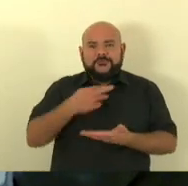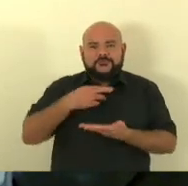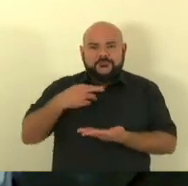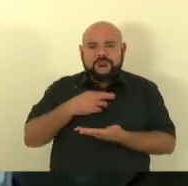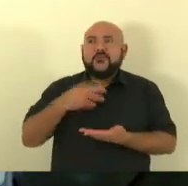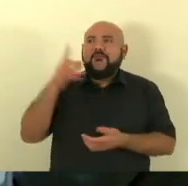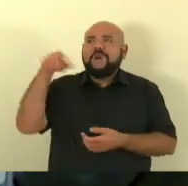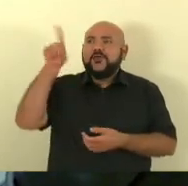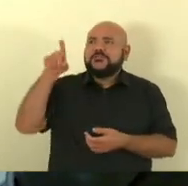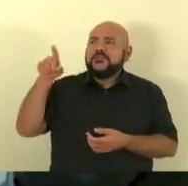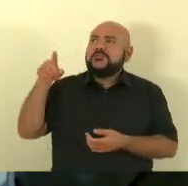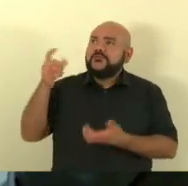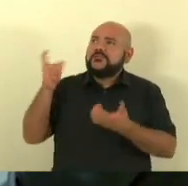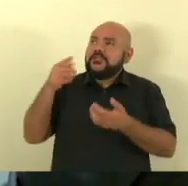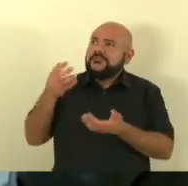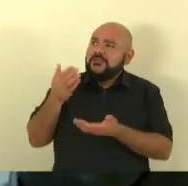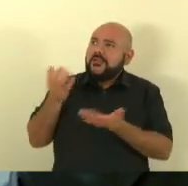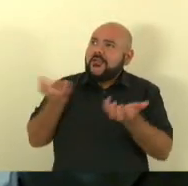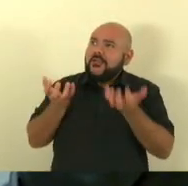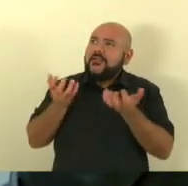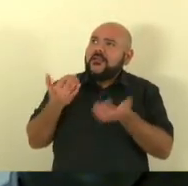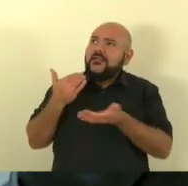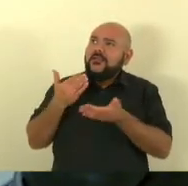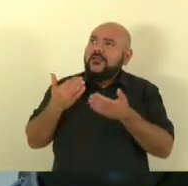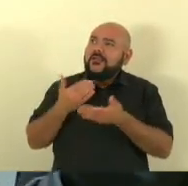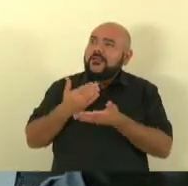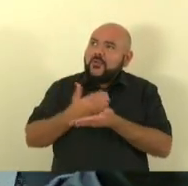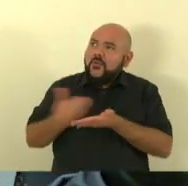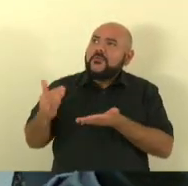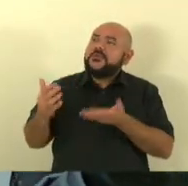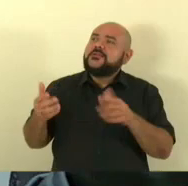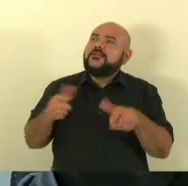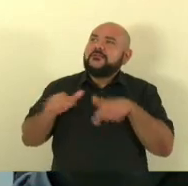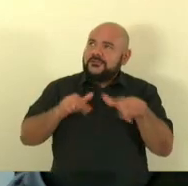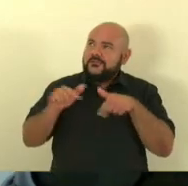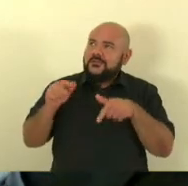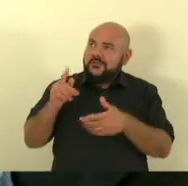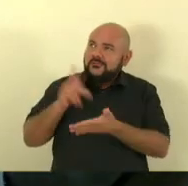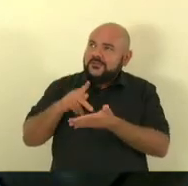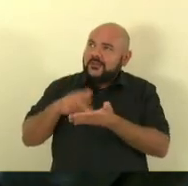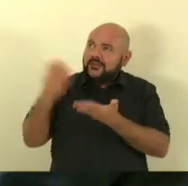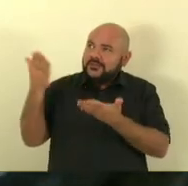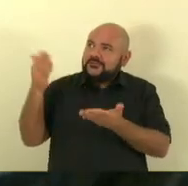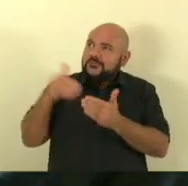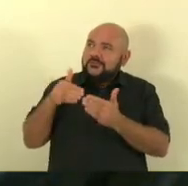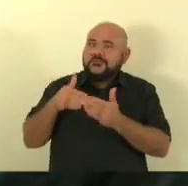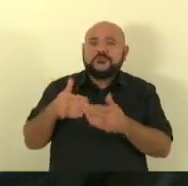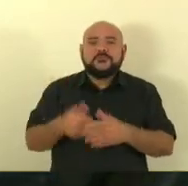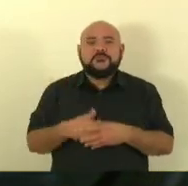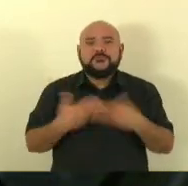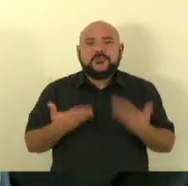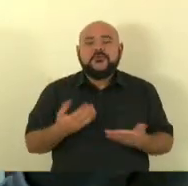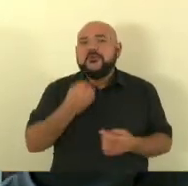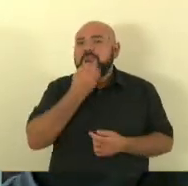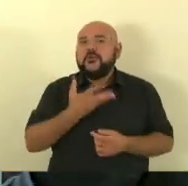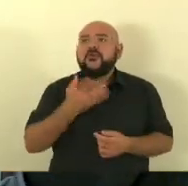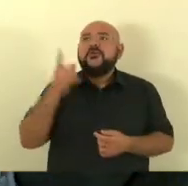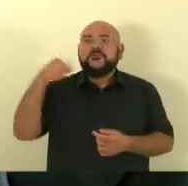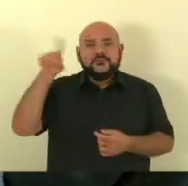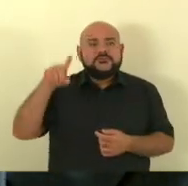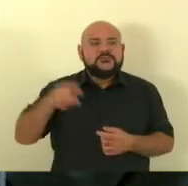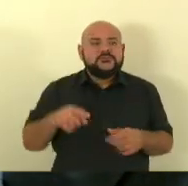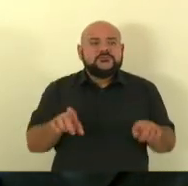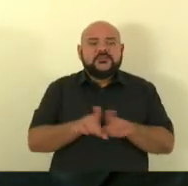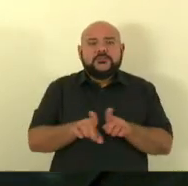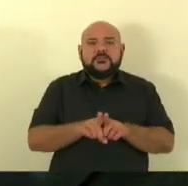trabalhar e defender o nosso povo capixaba então que vocês possam participar desses trabalhos na comissão de segurança